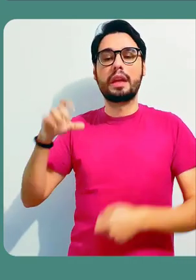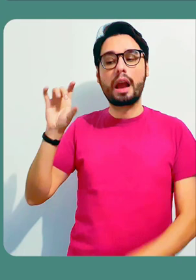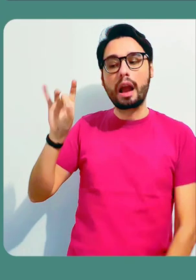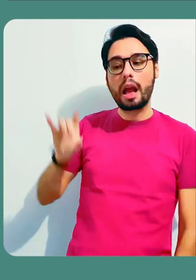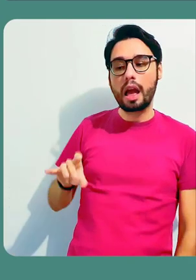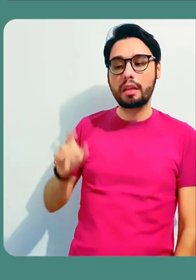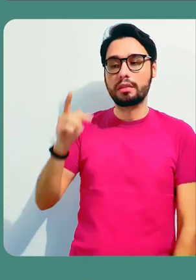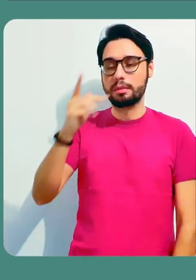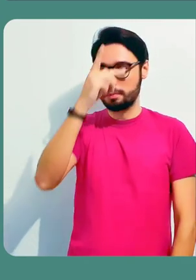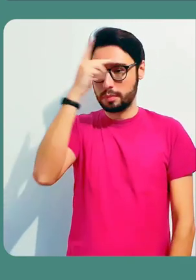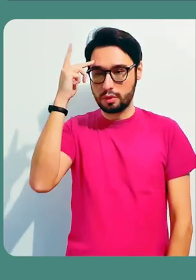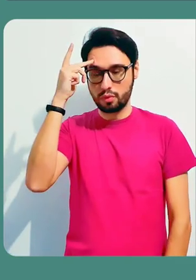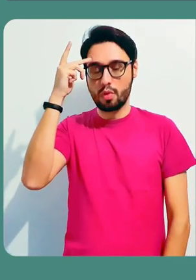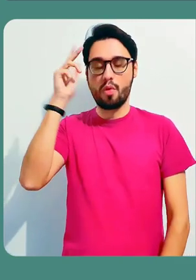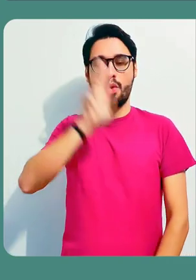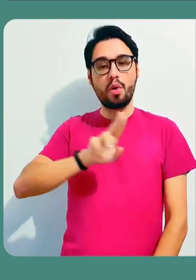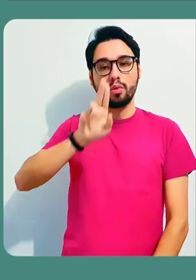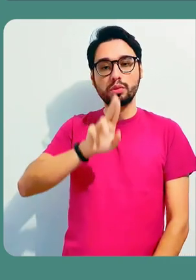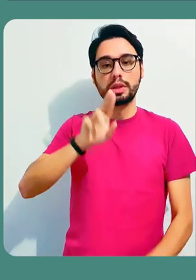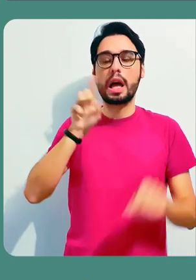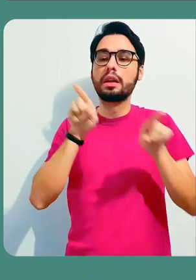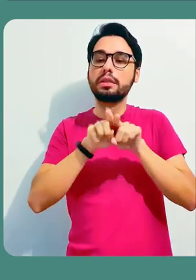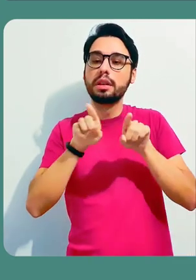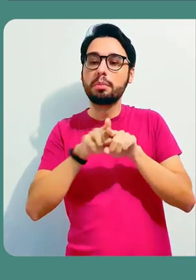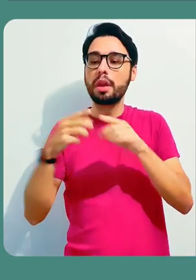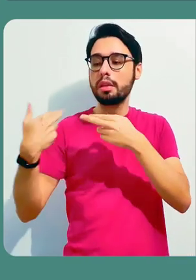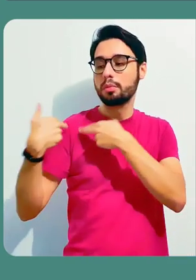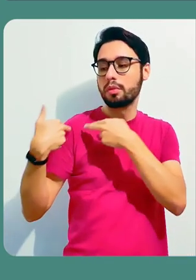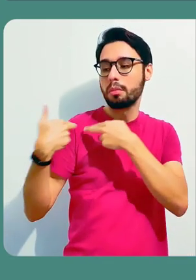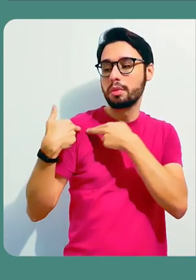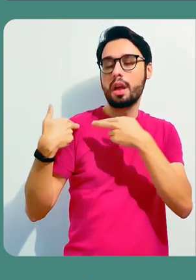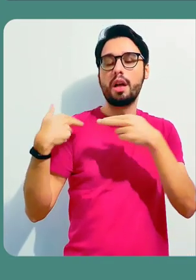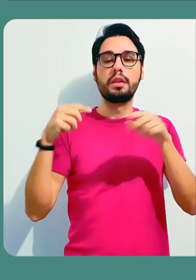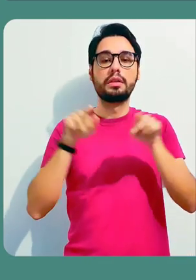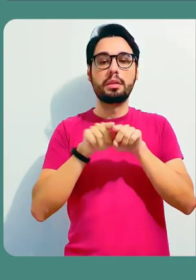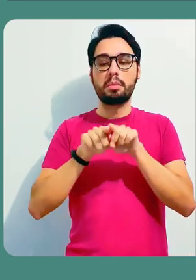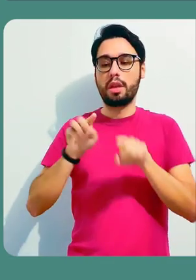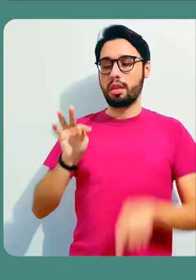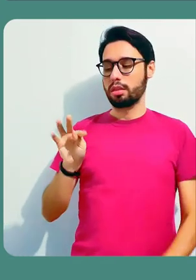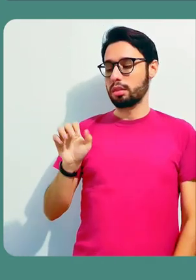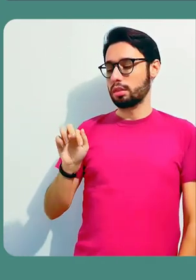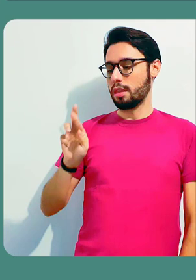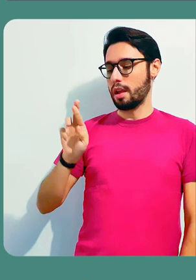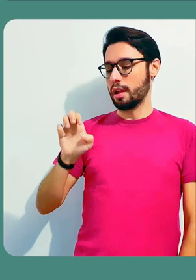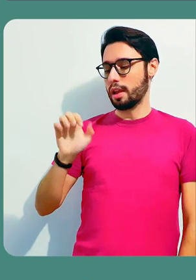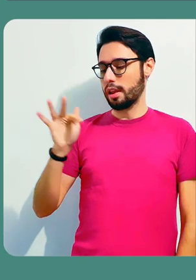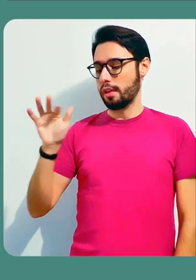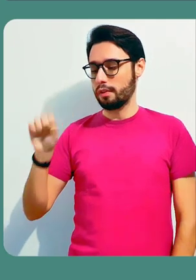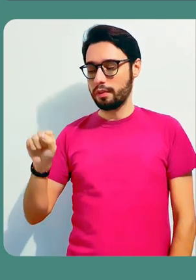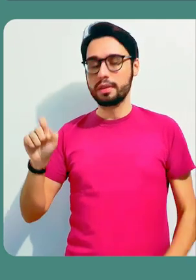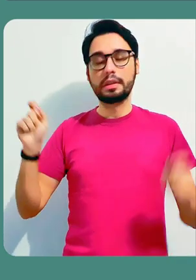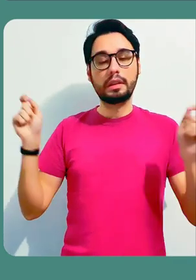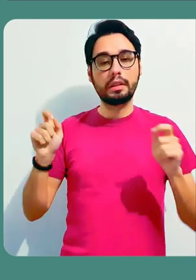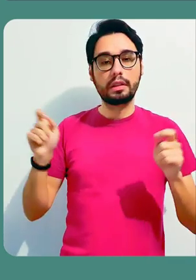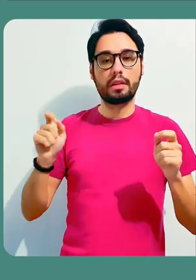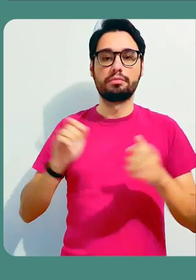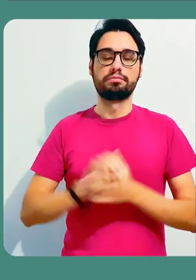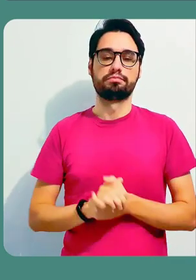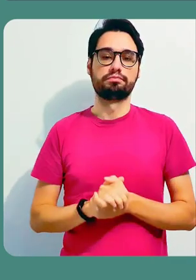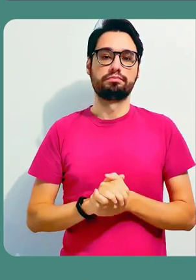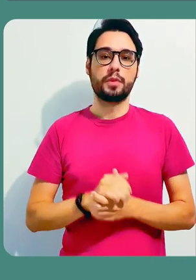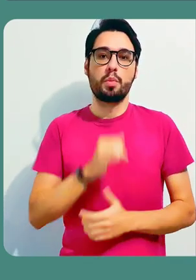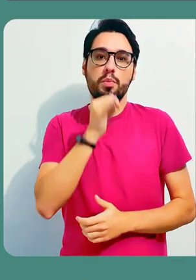ser realizadas e, dentro de cada ação dessa, nós temos as tarefas relacionadas a cada uma das atividades.